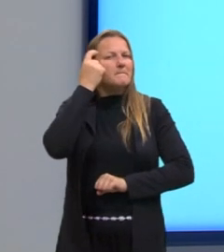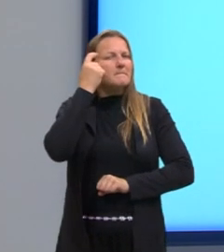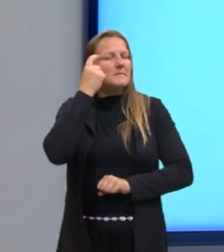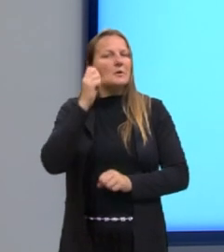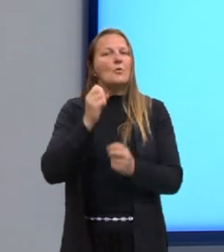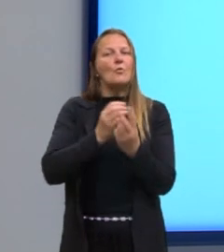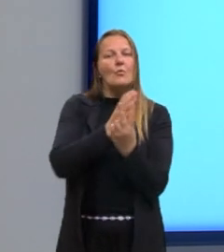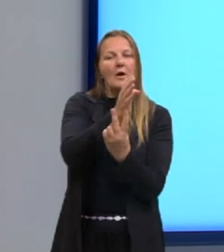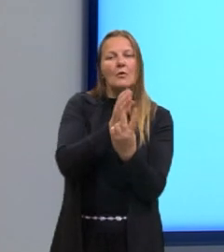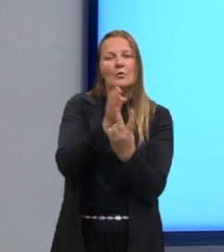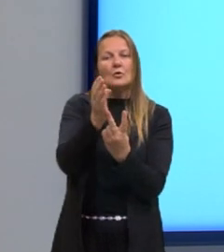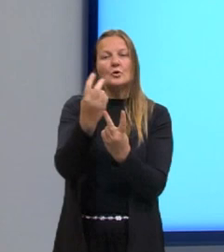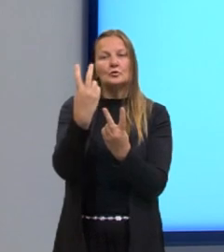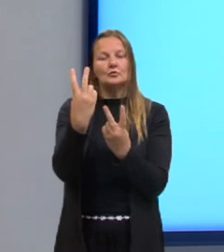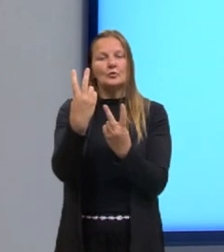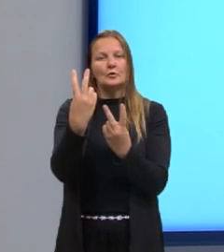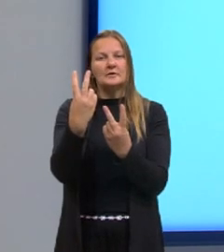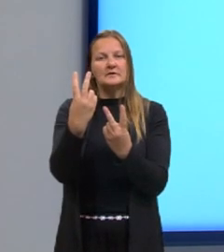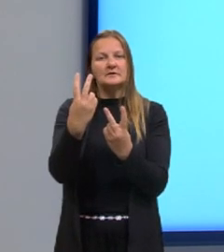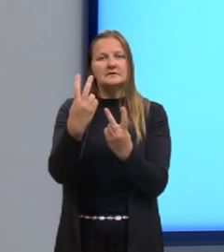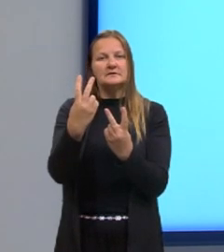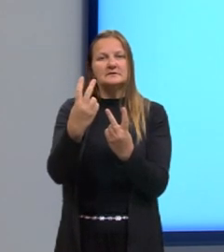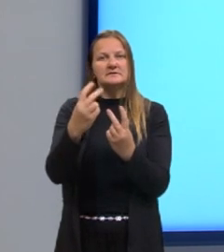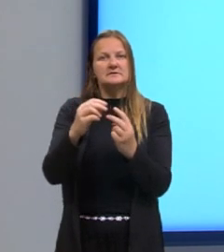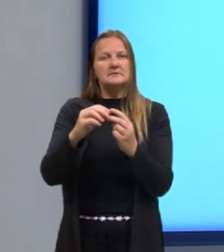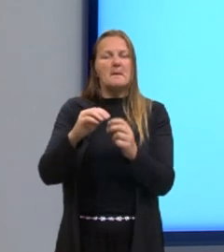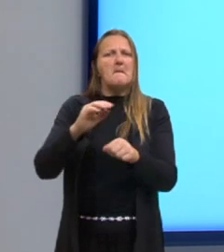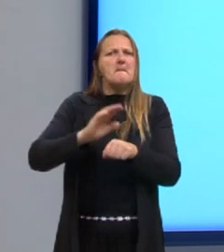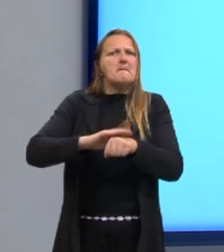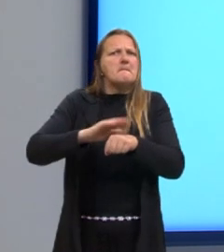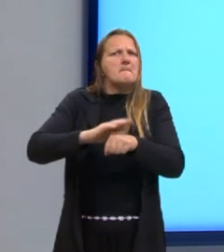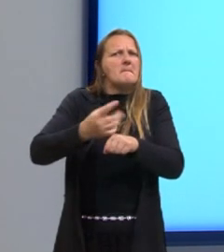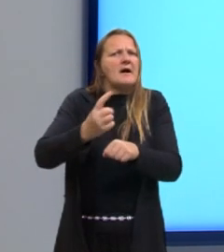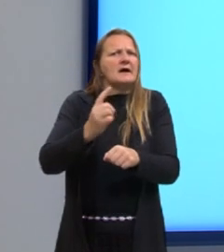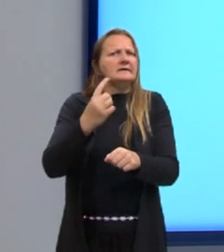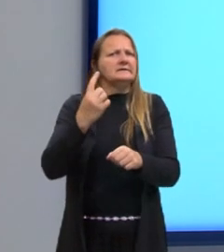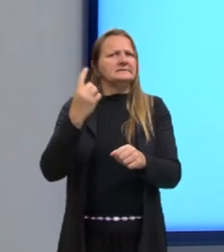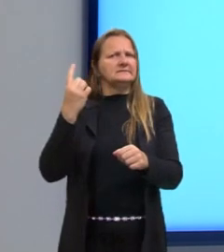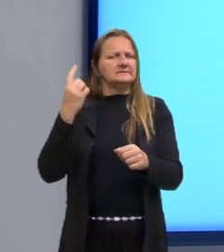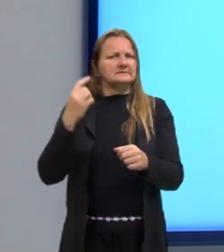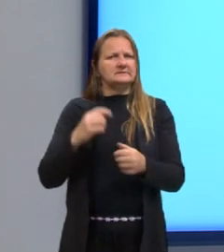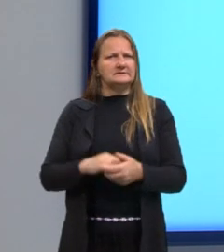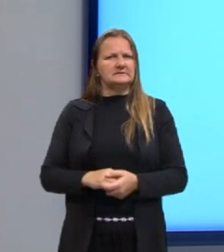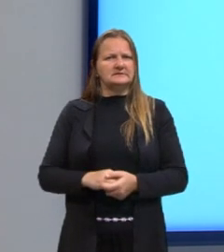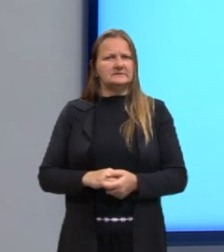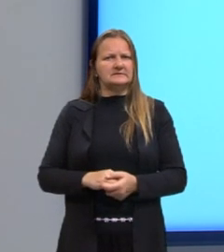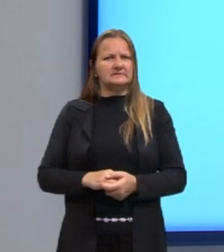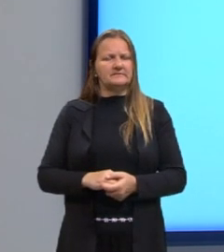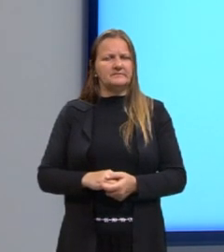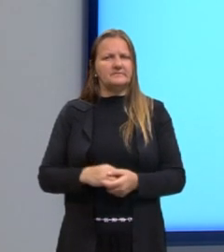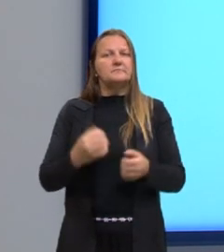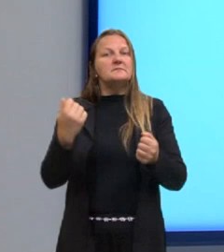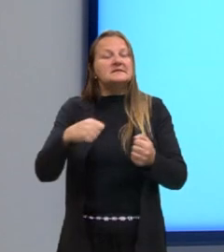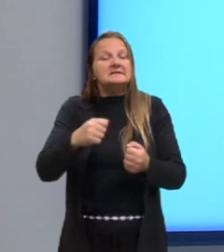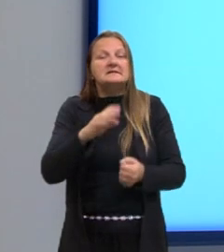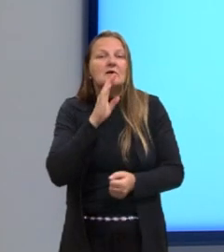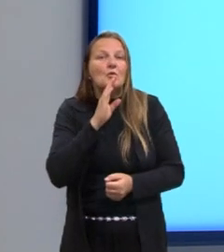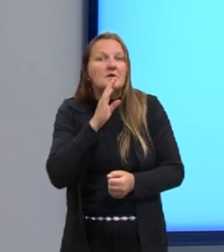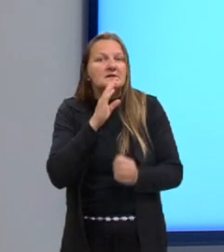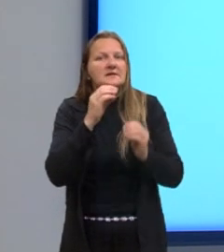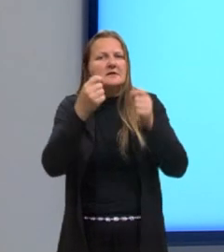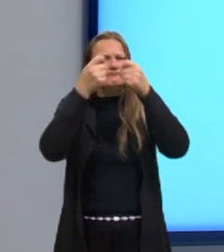dois vírus infecta seres humanos há mais tempo? Então, podemos ver que são vários conhecimentos aqui,